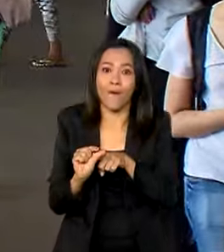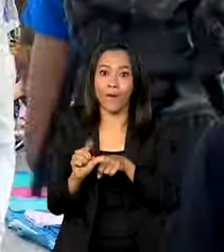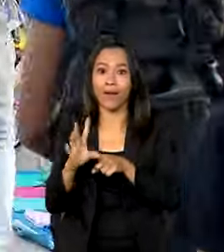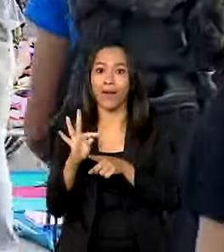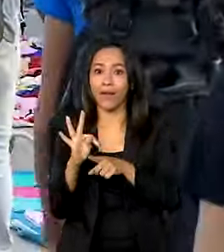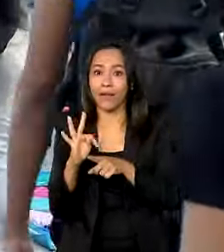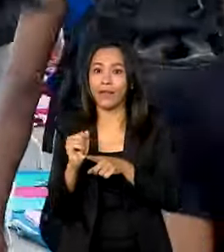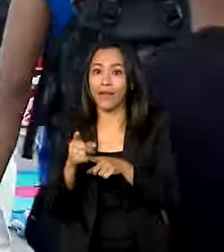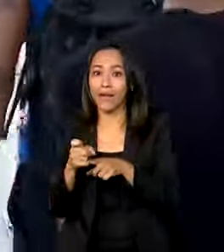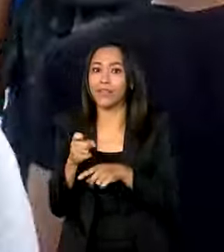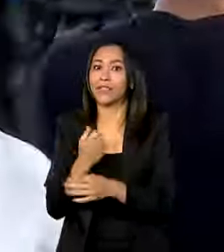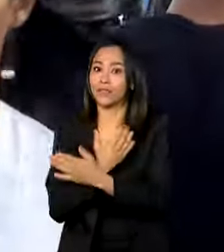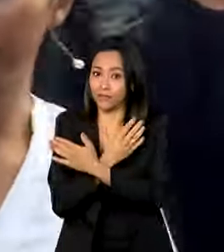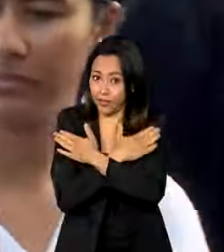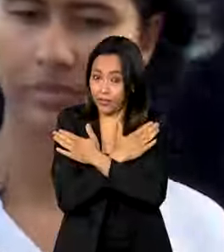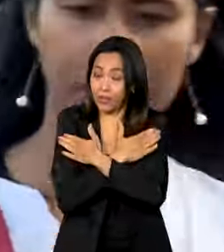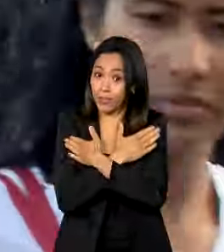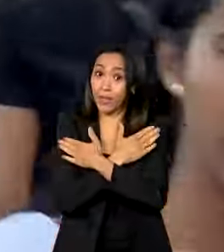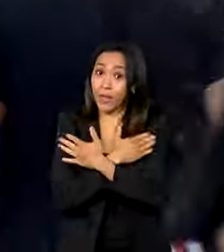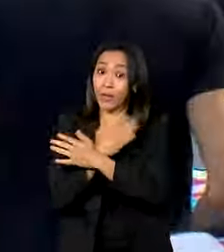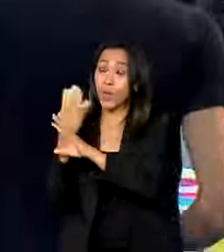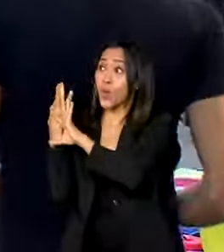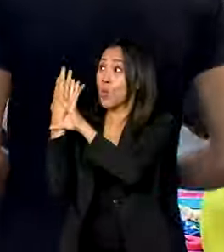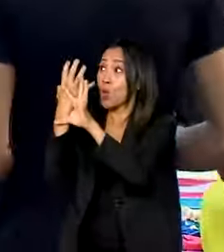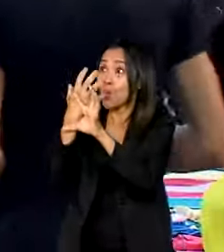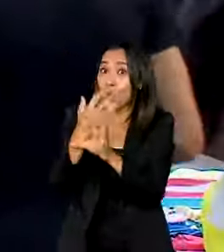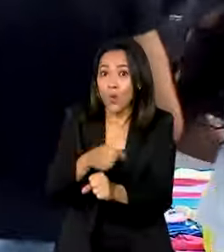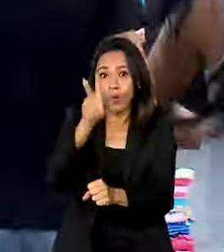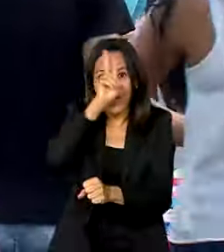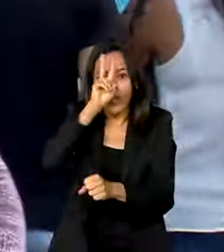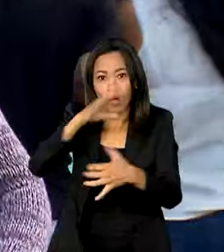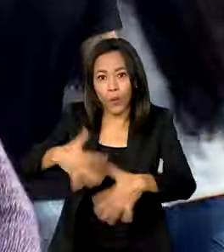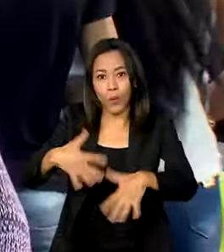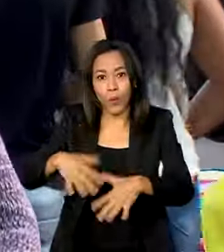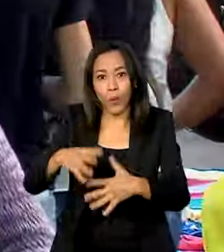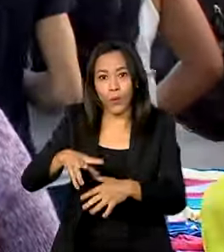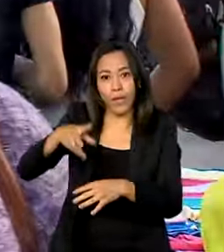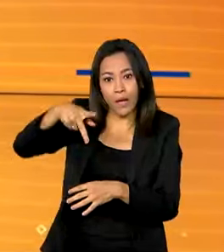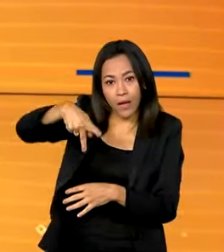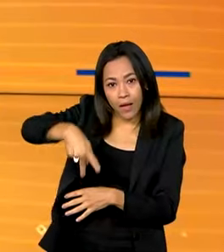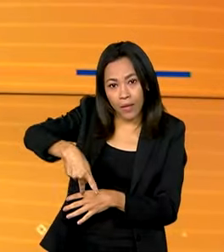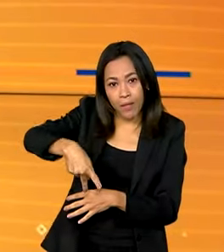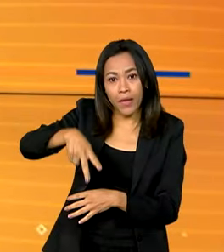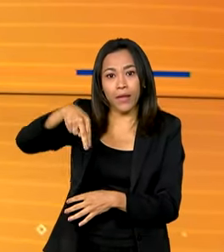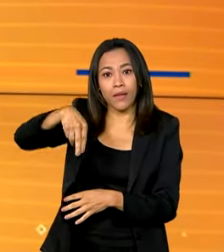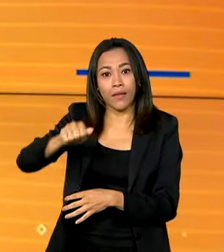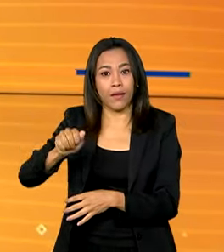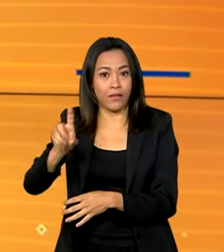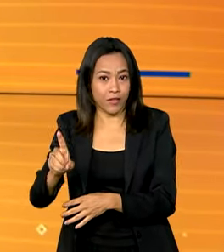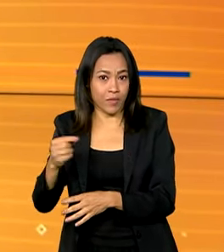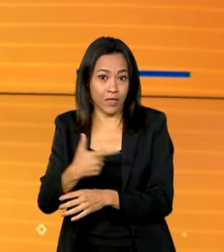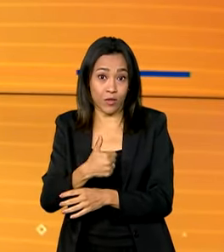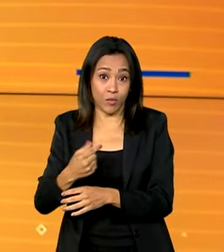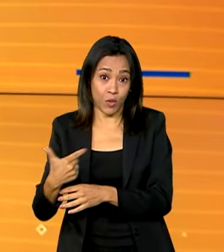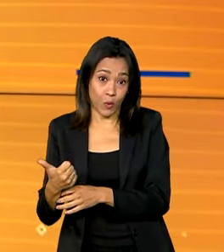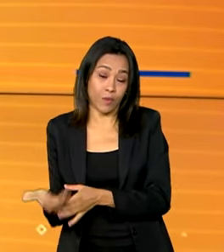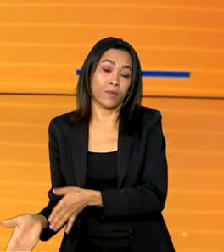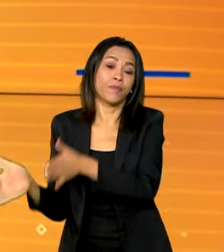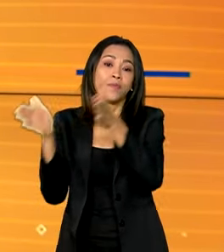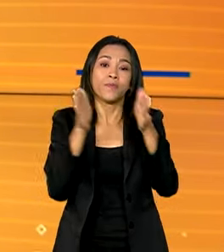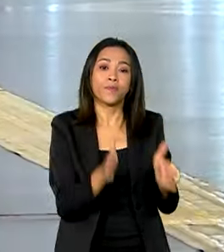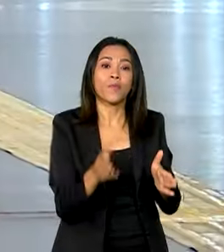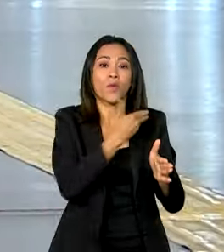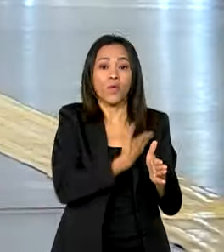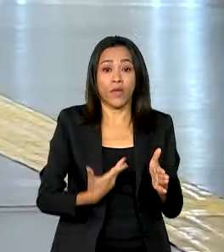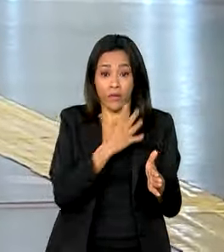o mês de agosto em toda a série histórica da PNAD, iniciada em 2012. Veja a seguir, governo